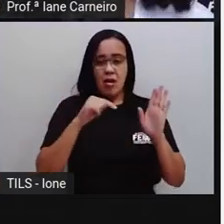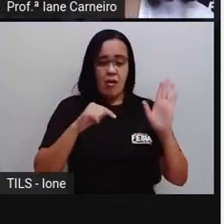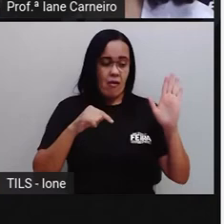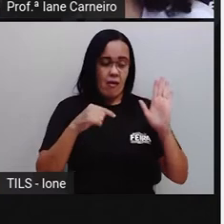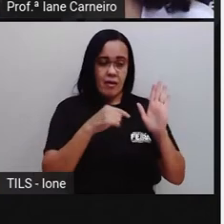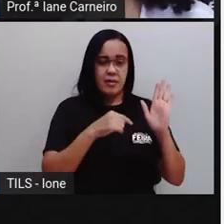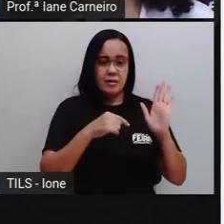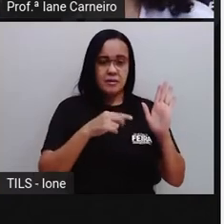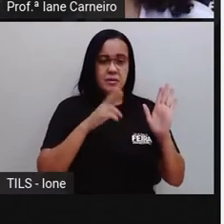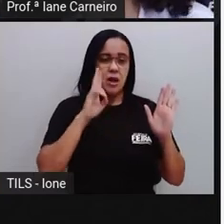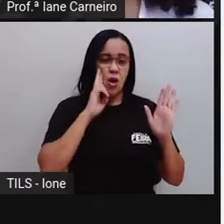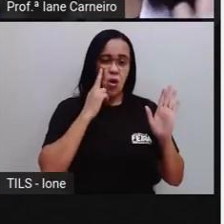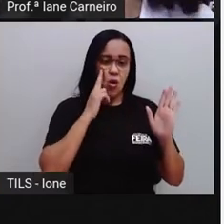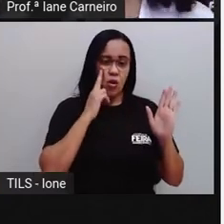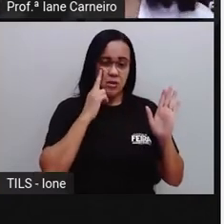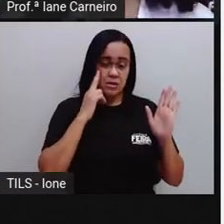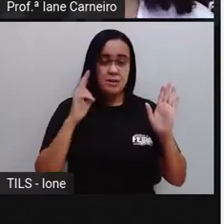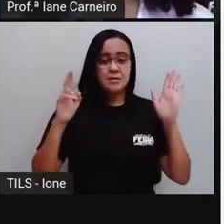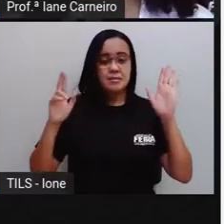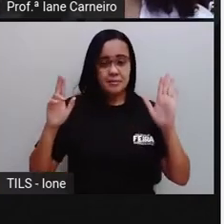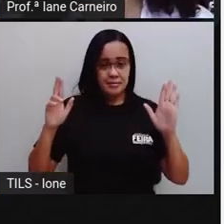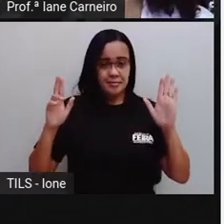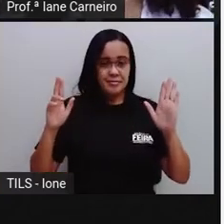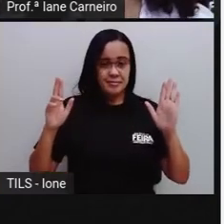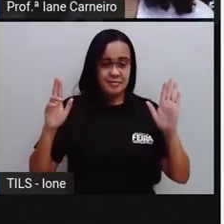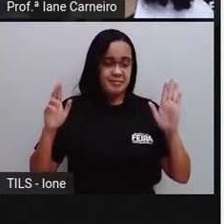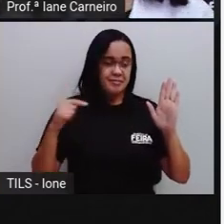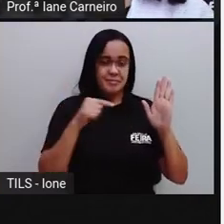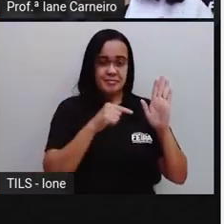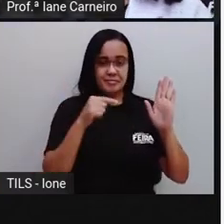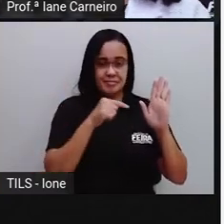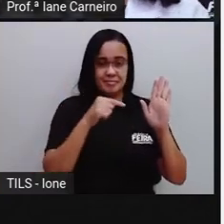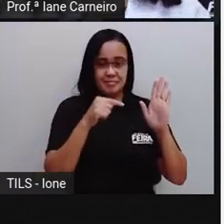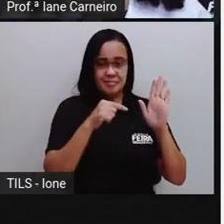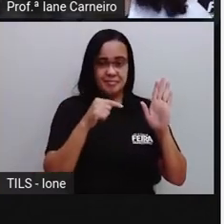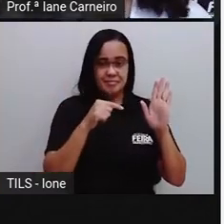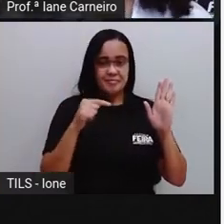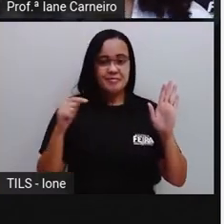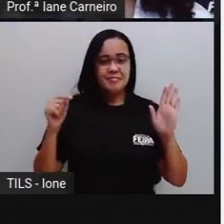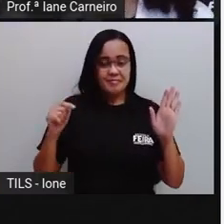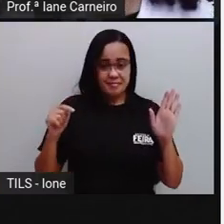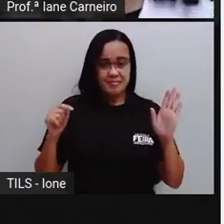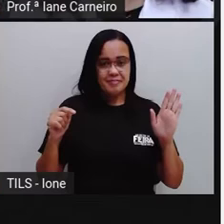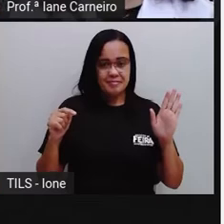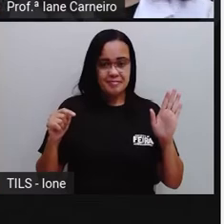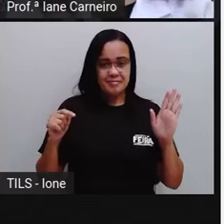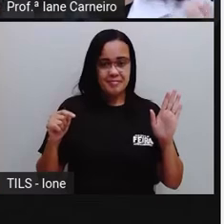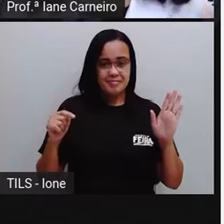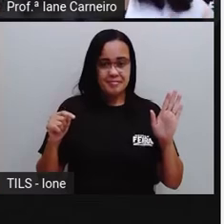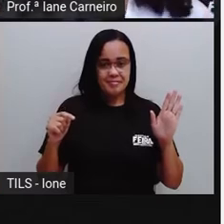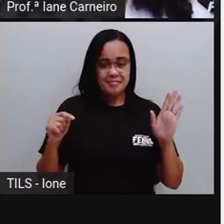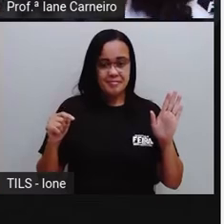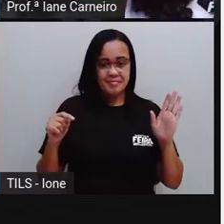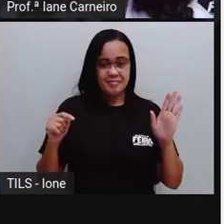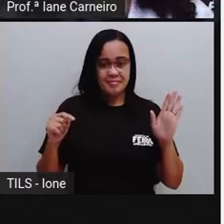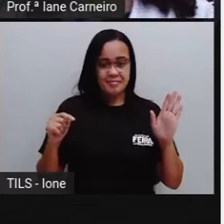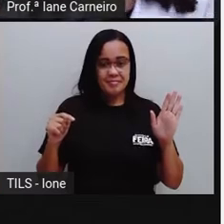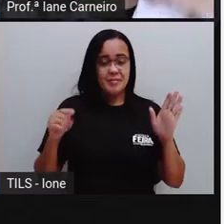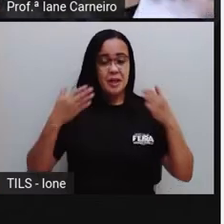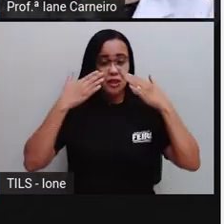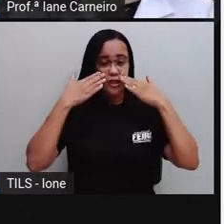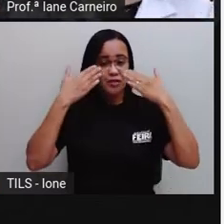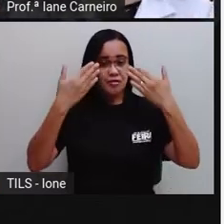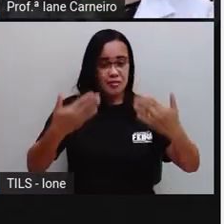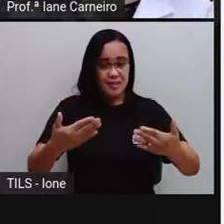rosa, a luva rosa? Olha onde é que está a mão aqui, ó, do bonequinho que está representando a Proiane. E você que está me vendo, já